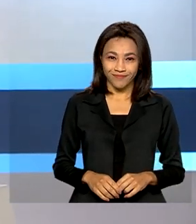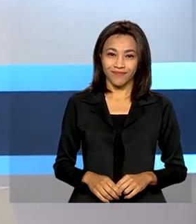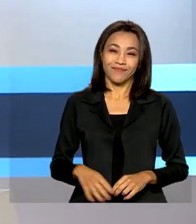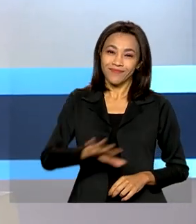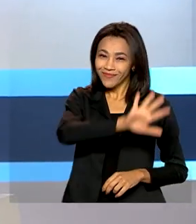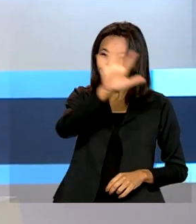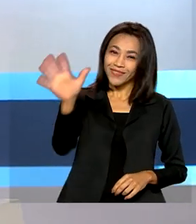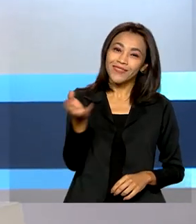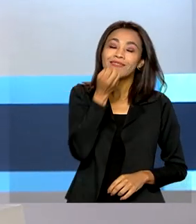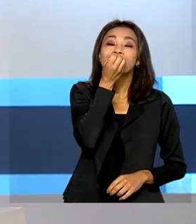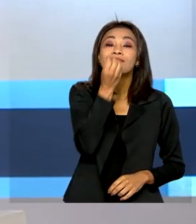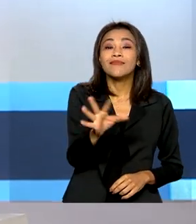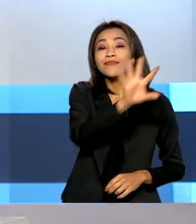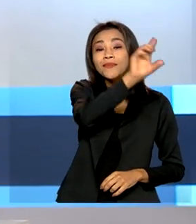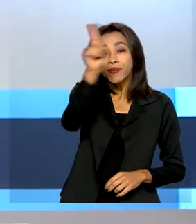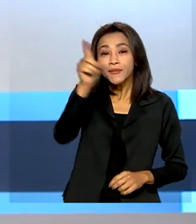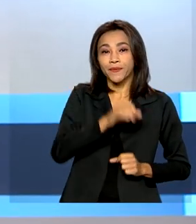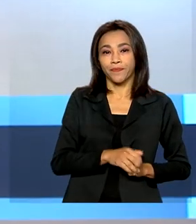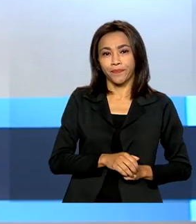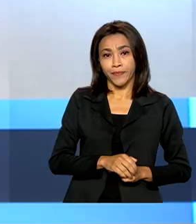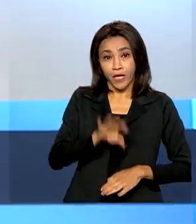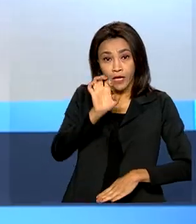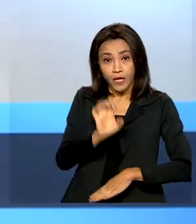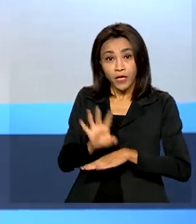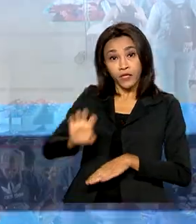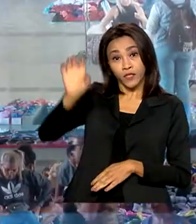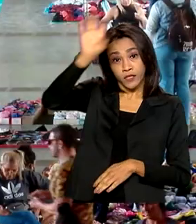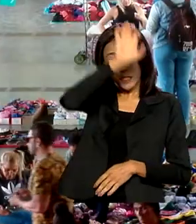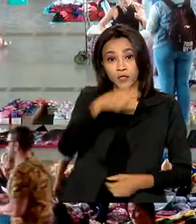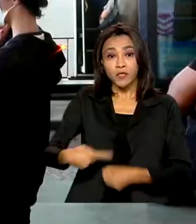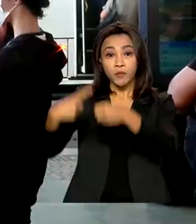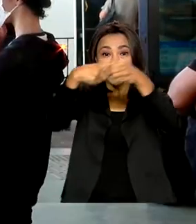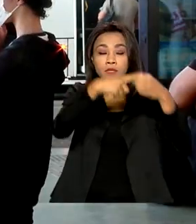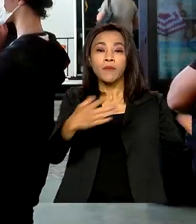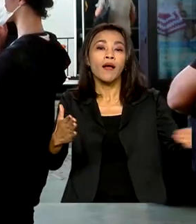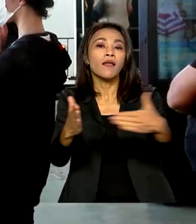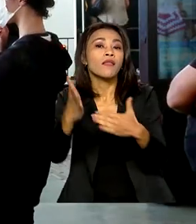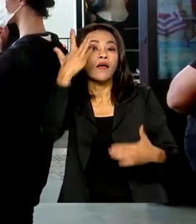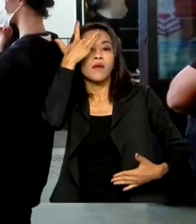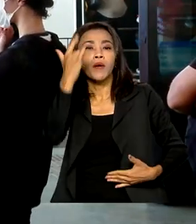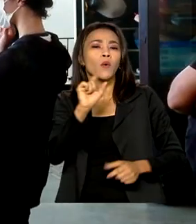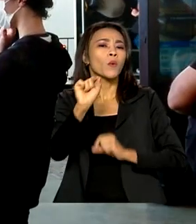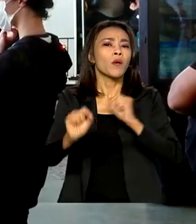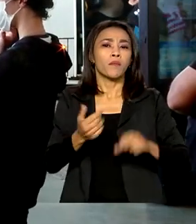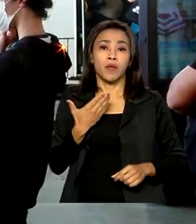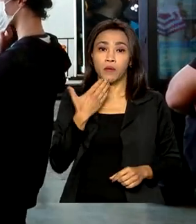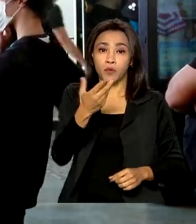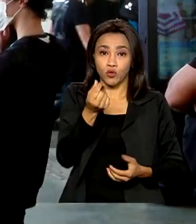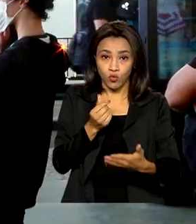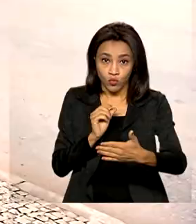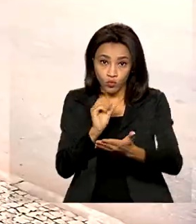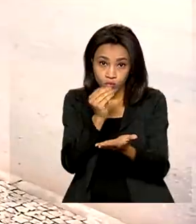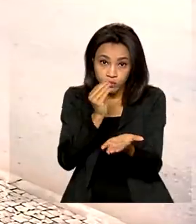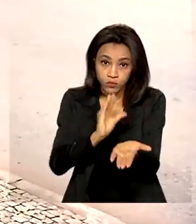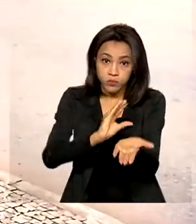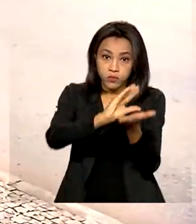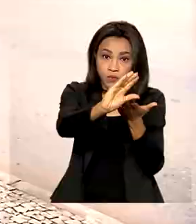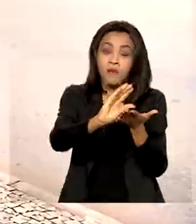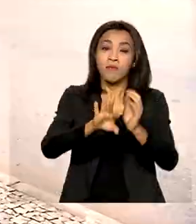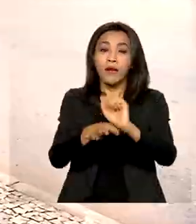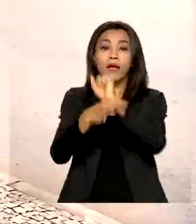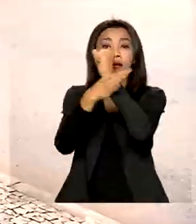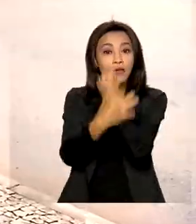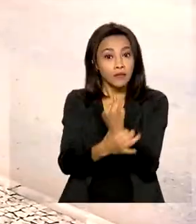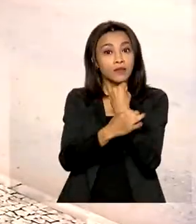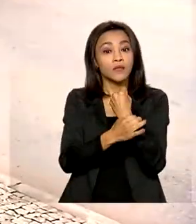Olá, bom dia! Estados e municípios têm até amanhã para solicitar recursos e garantir transporte público de